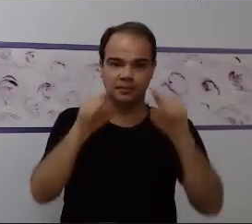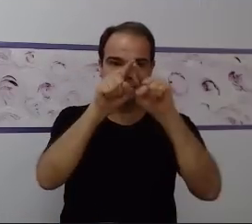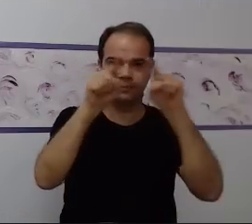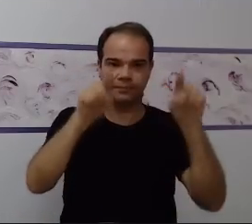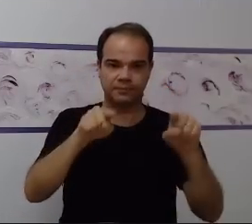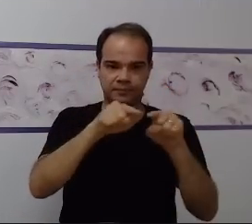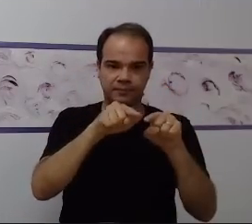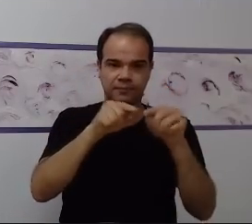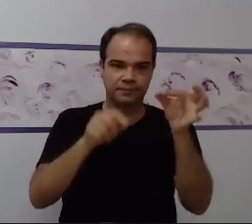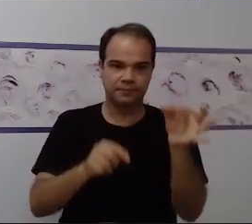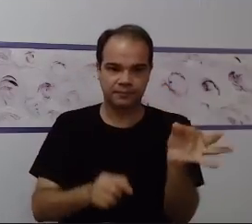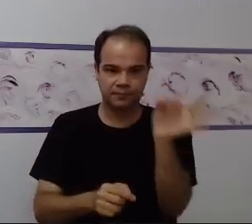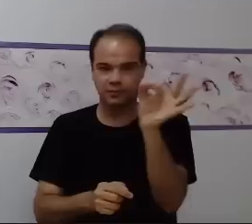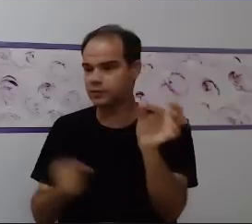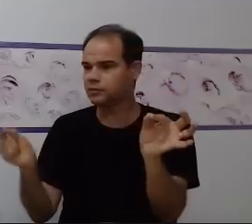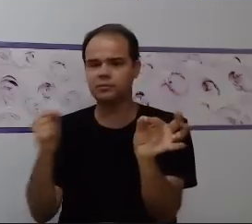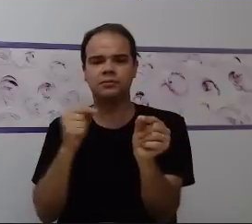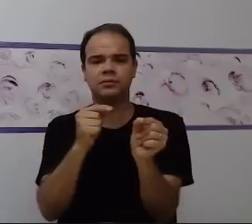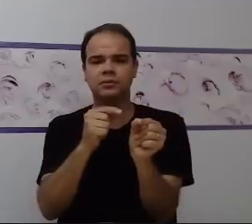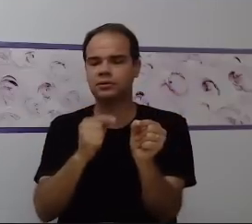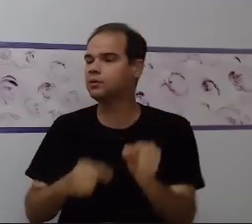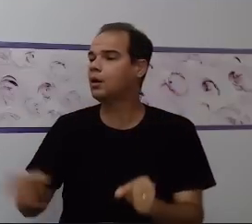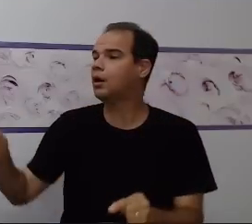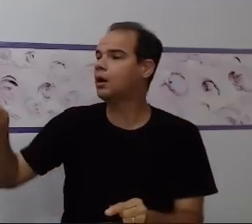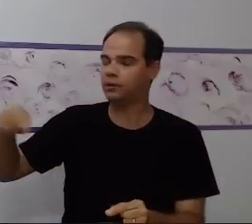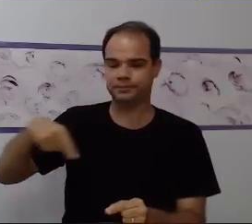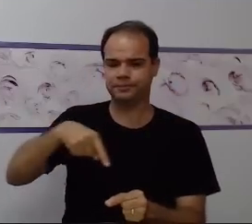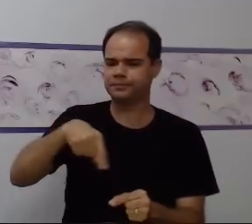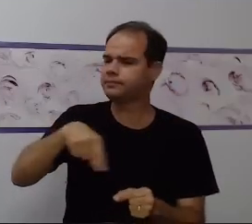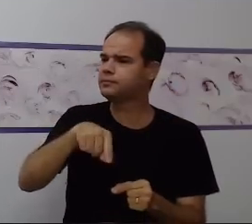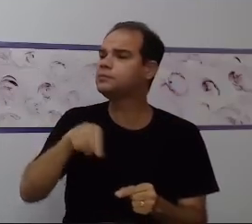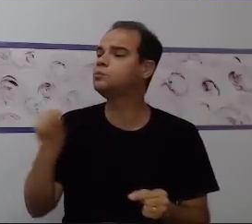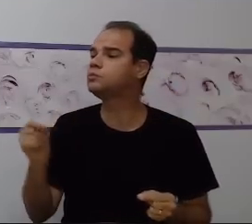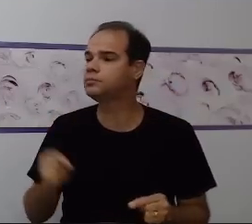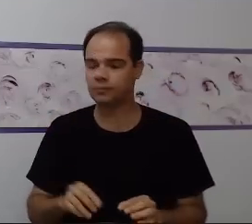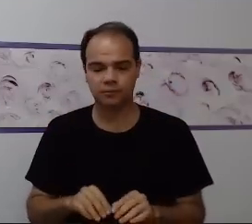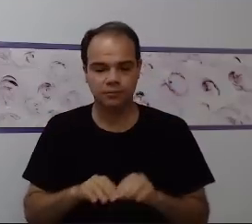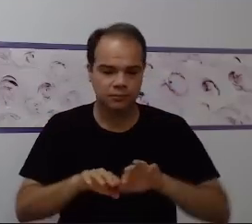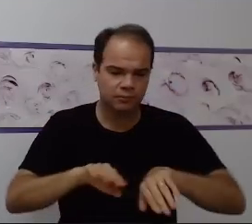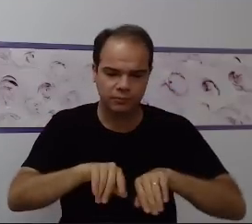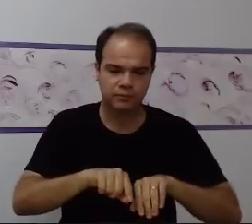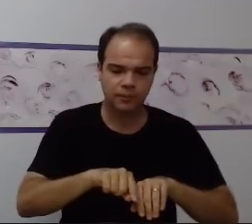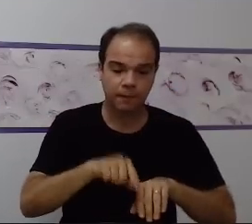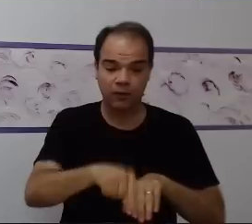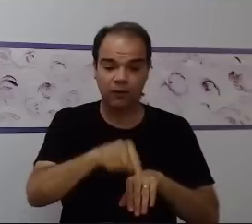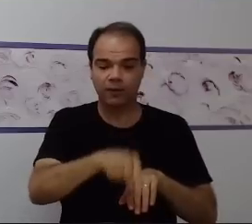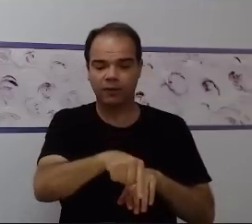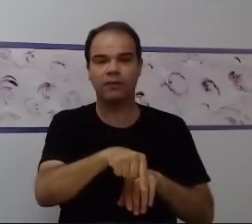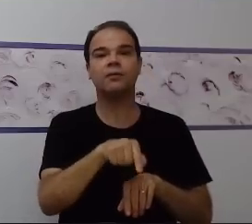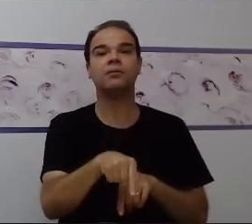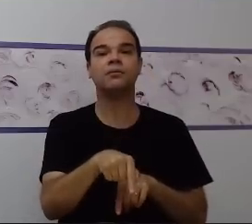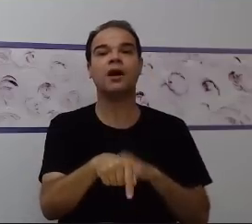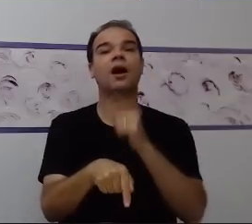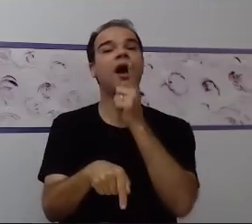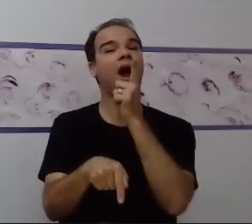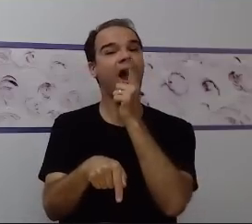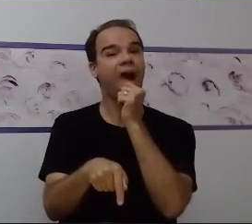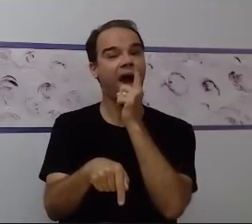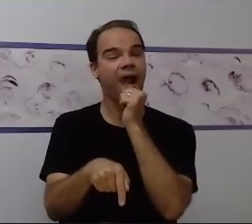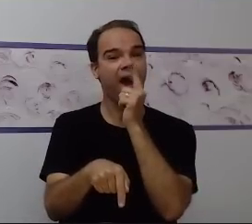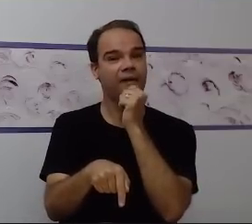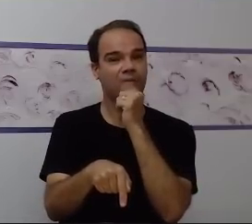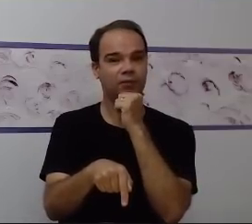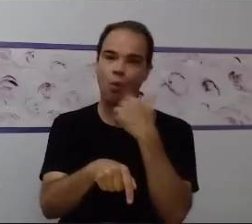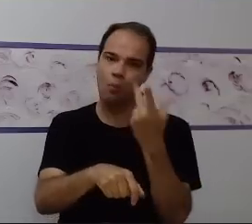proporcionar para essa criança uma outra forma dela se expressar. E aí, a